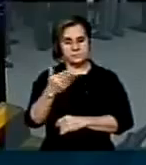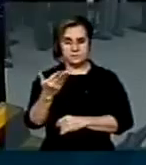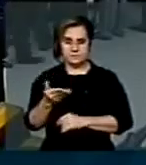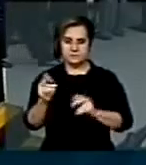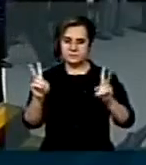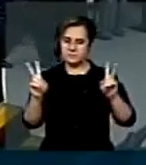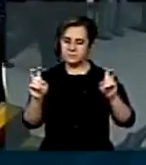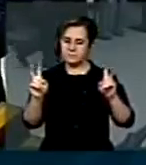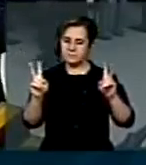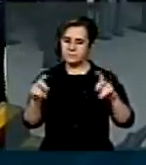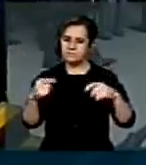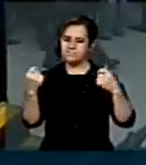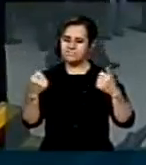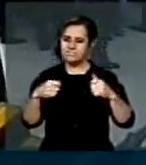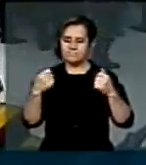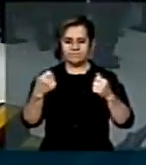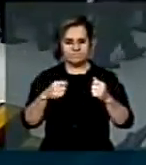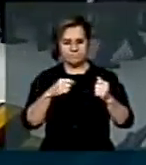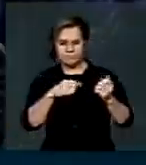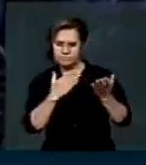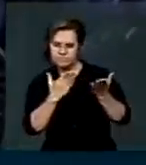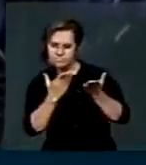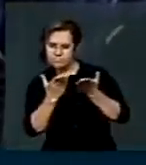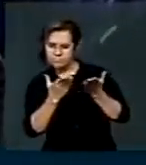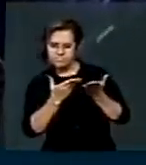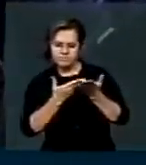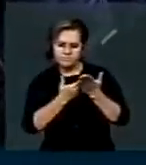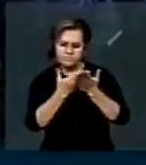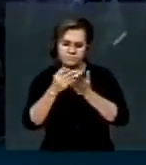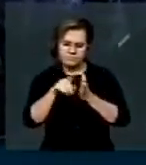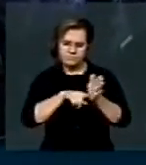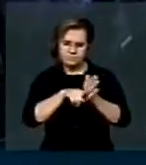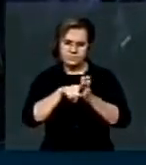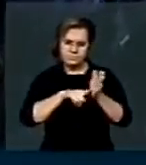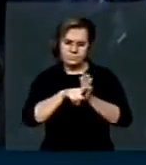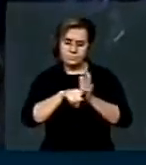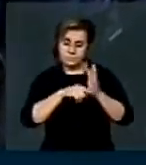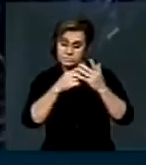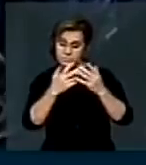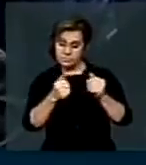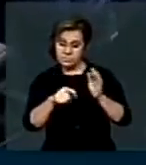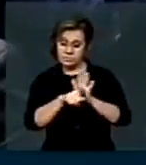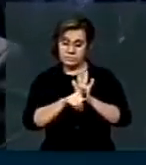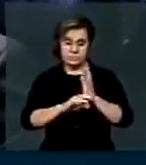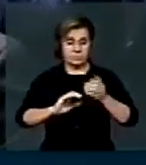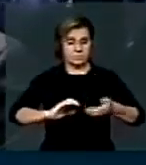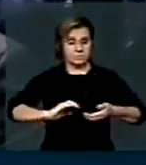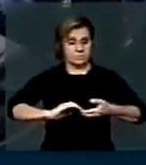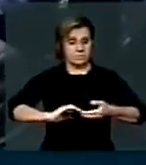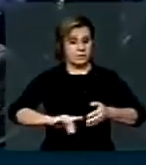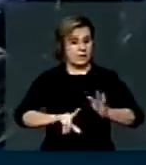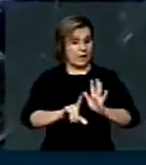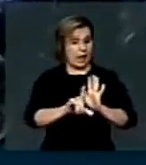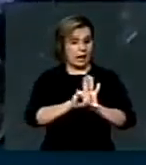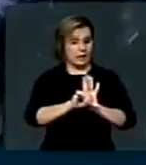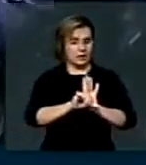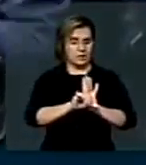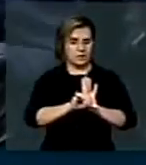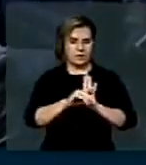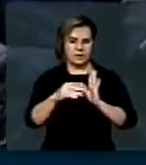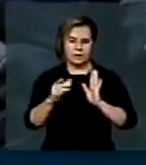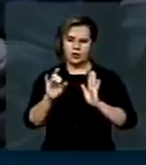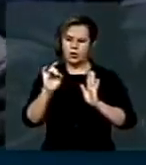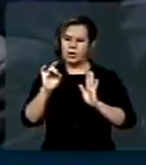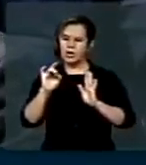deve ter o crivo do Congresso Nacional, da lei e não apenas o crivo